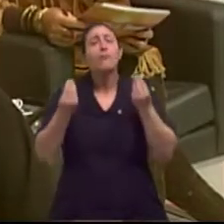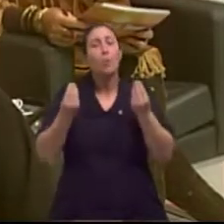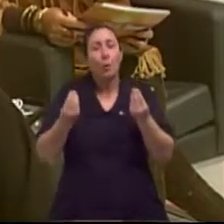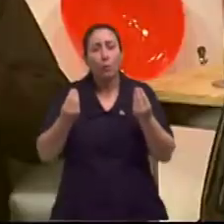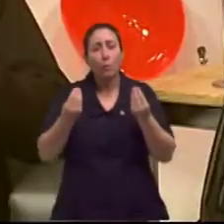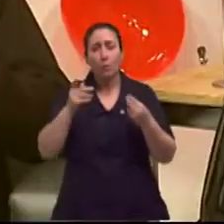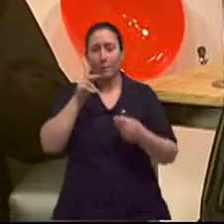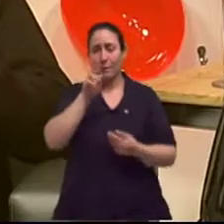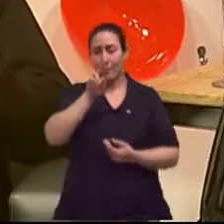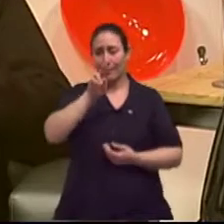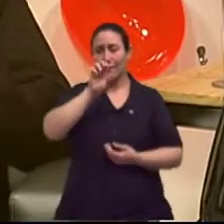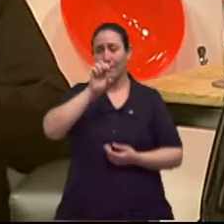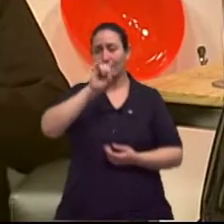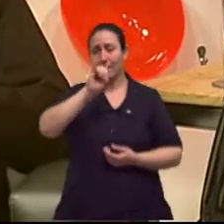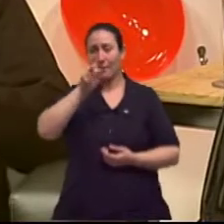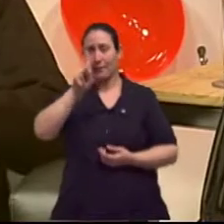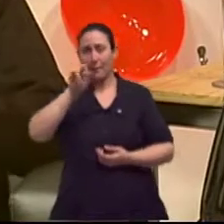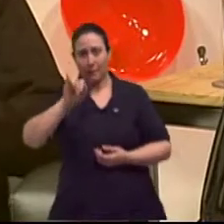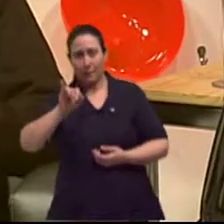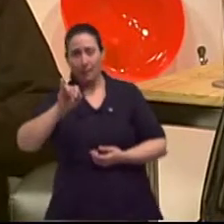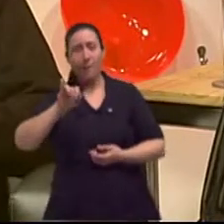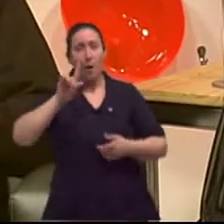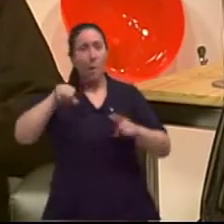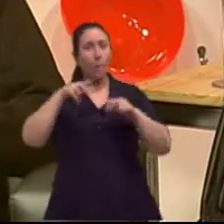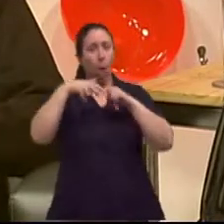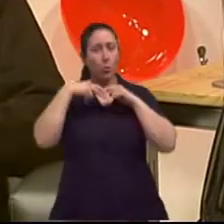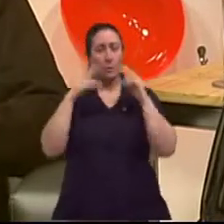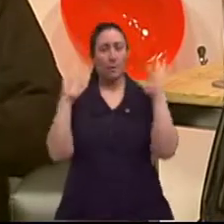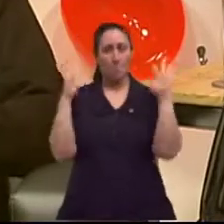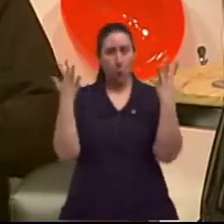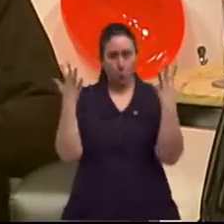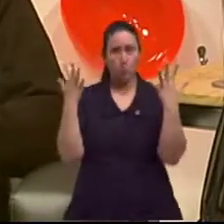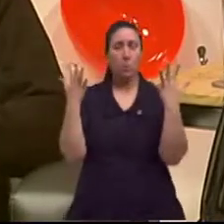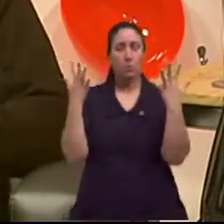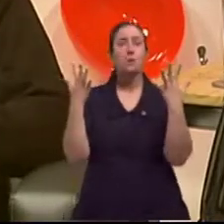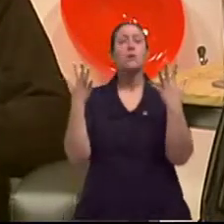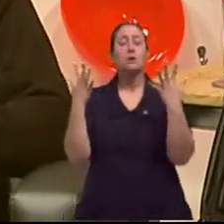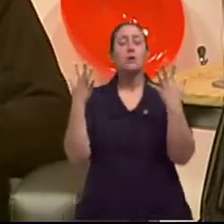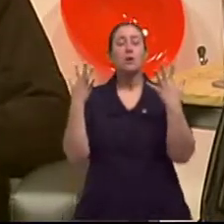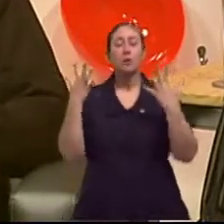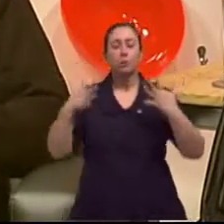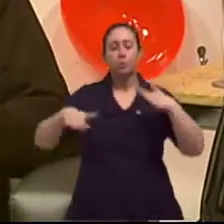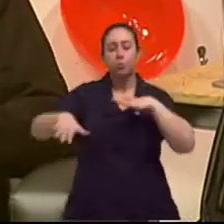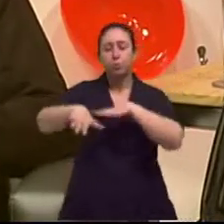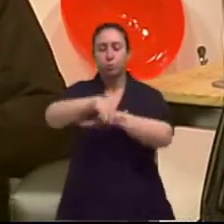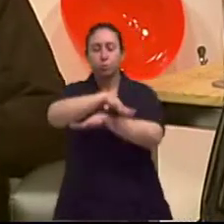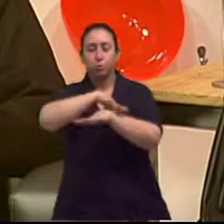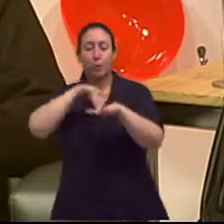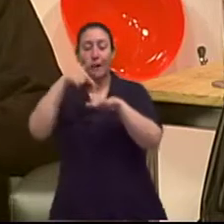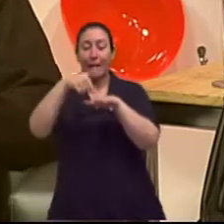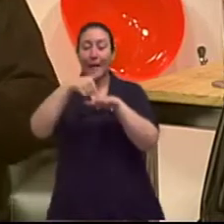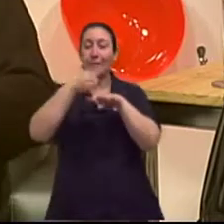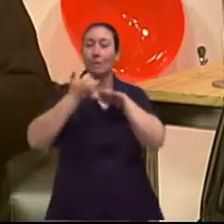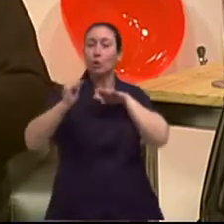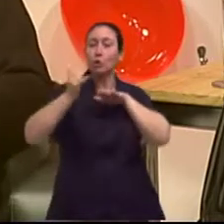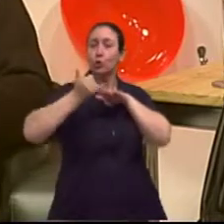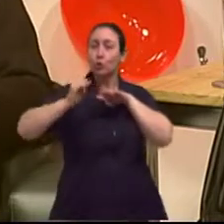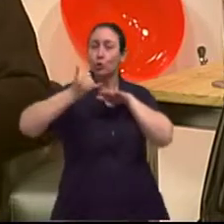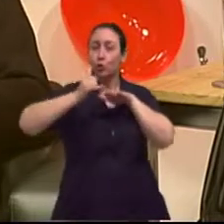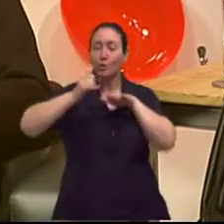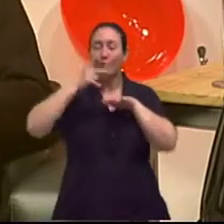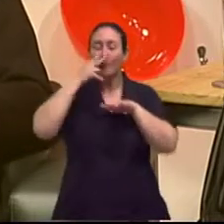função do rei? Que o rei que através da imposição de mãos, ela faz uma condução de energia que vai desbloquear os